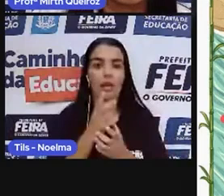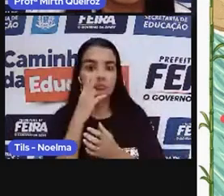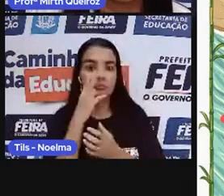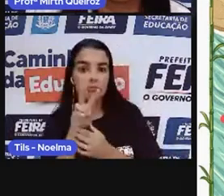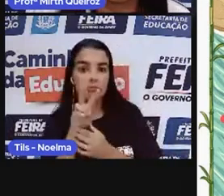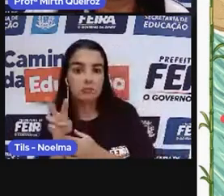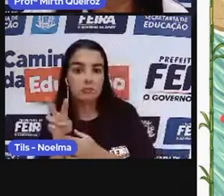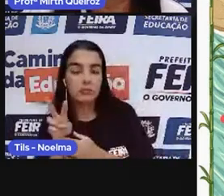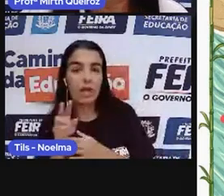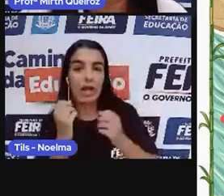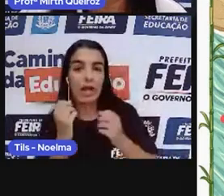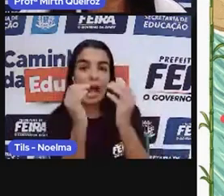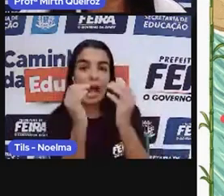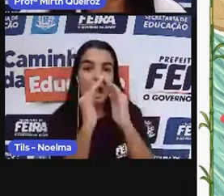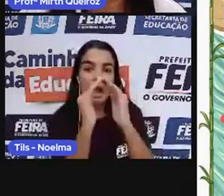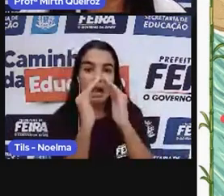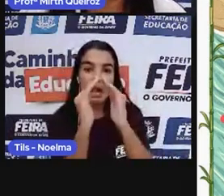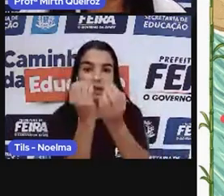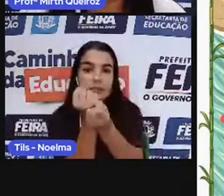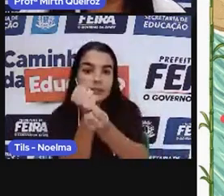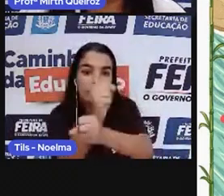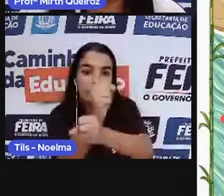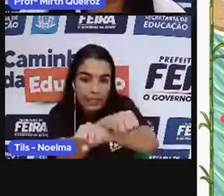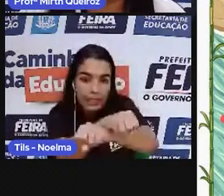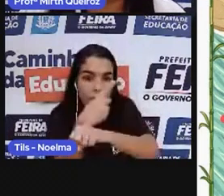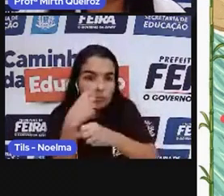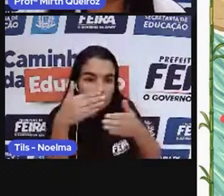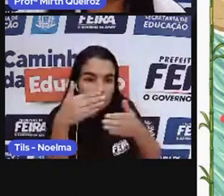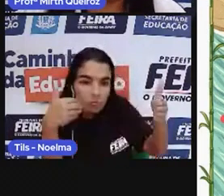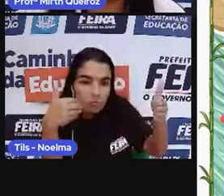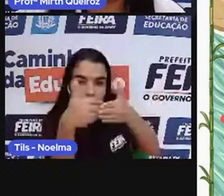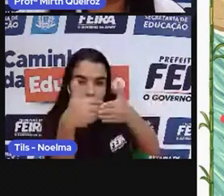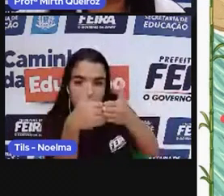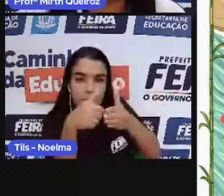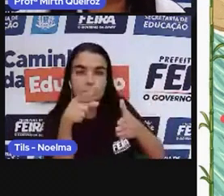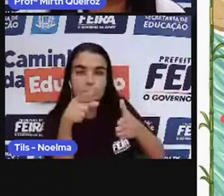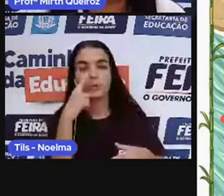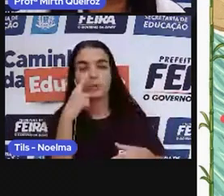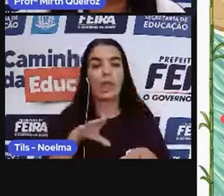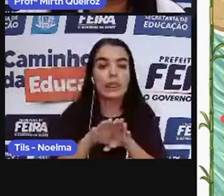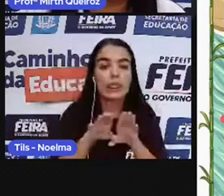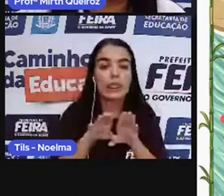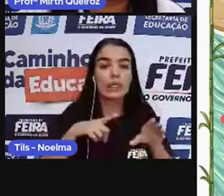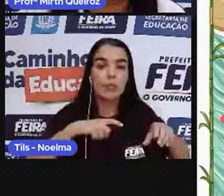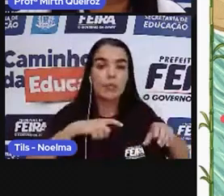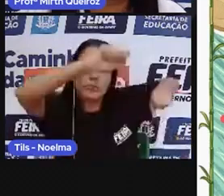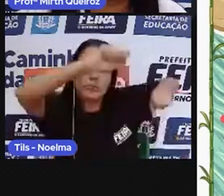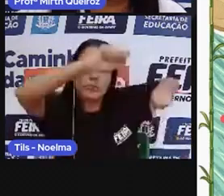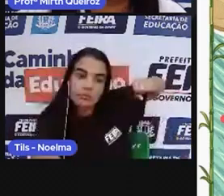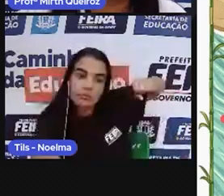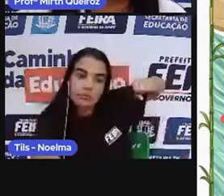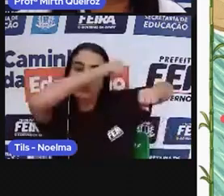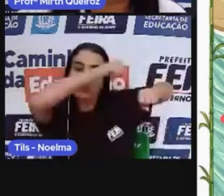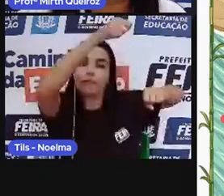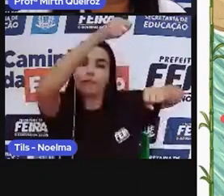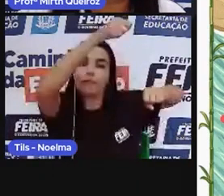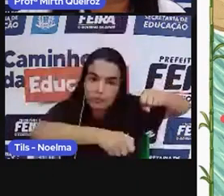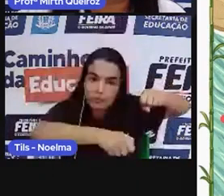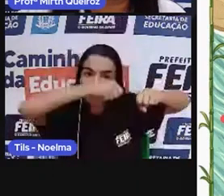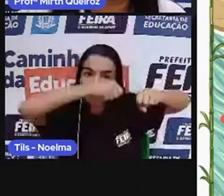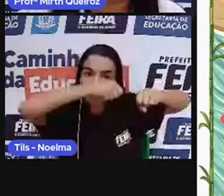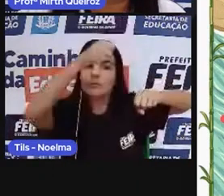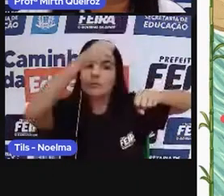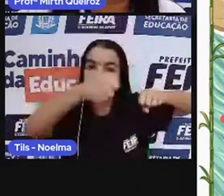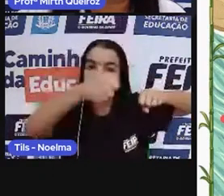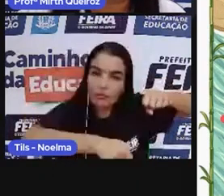Temos a senzala, que era a moradia dos escravos. A moenda, que era o local onde a cana de